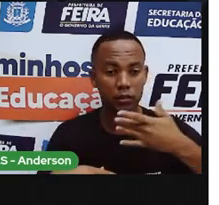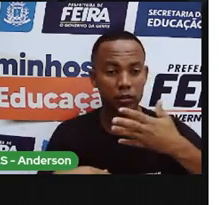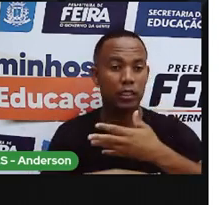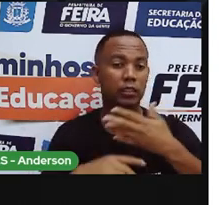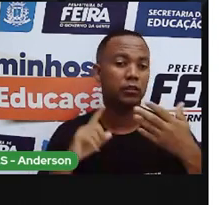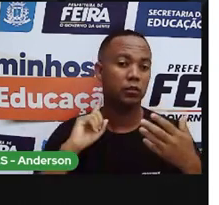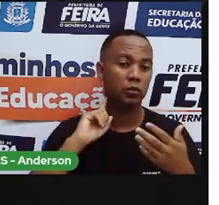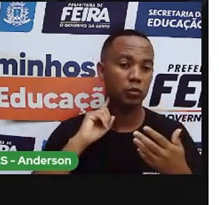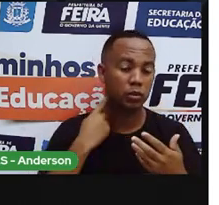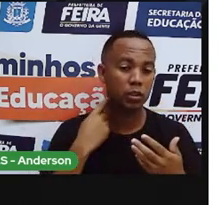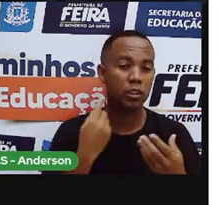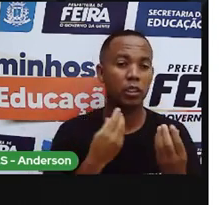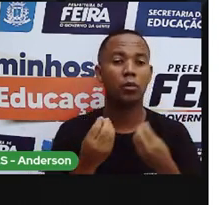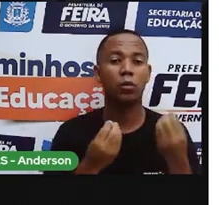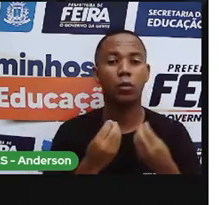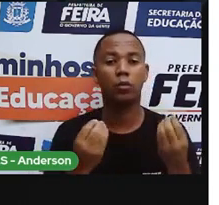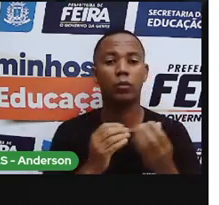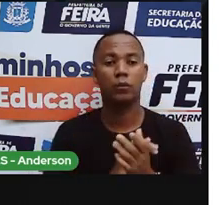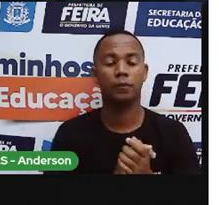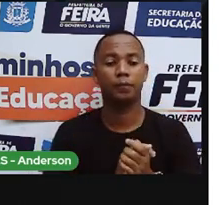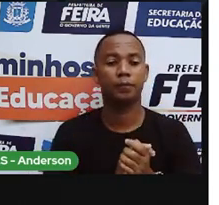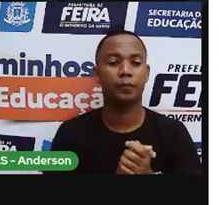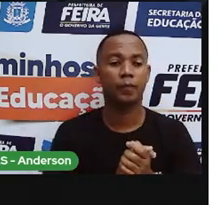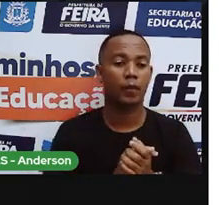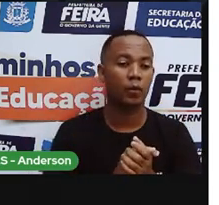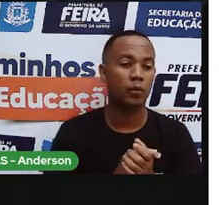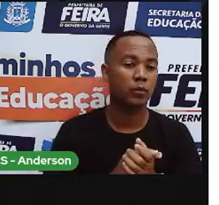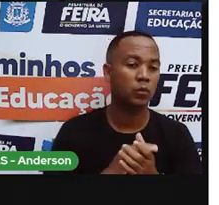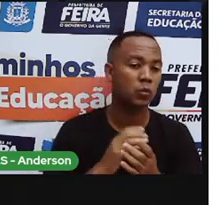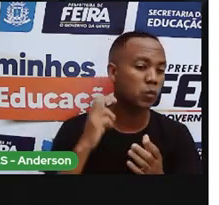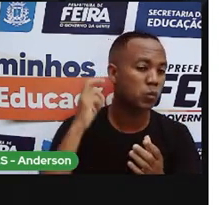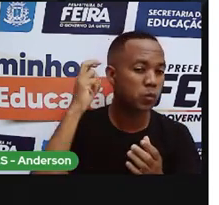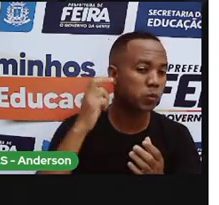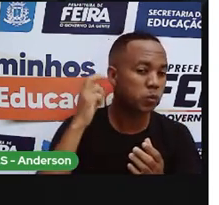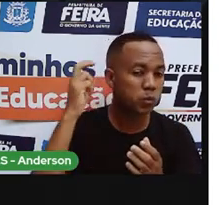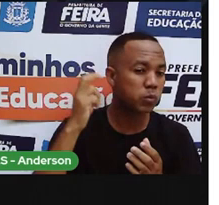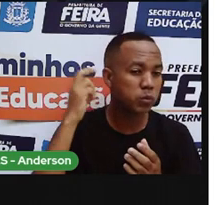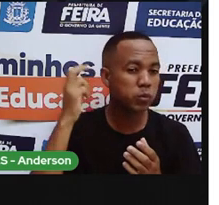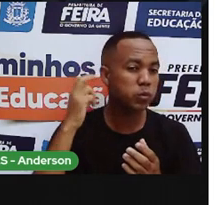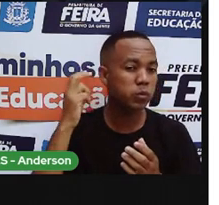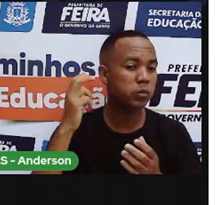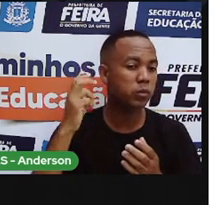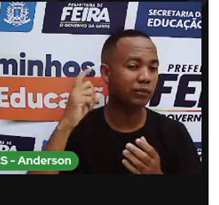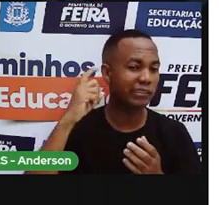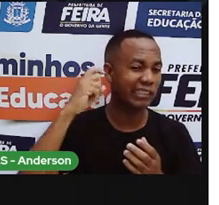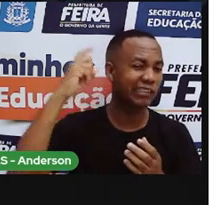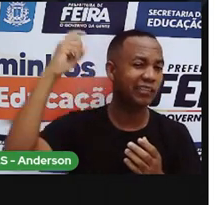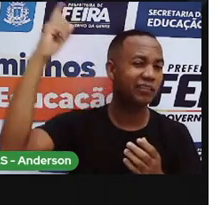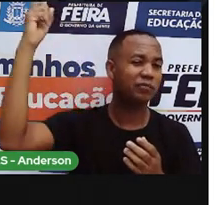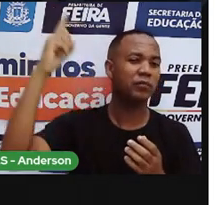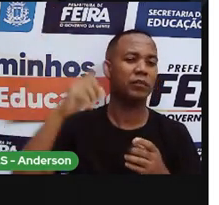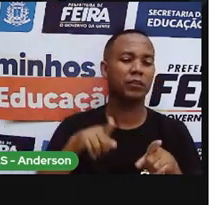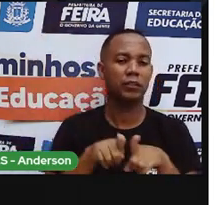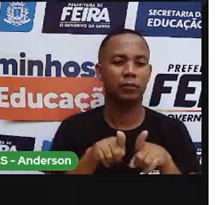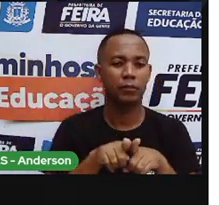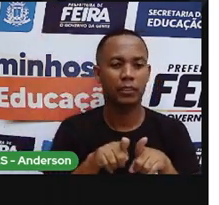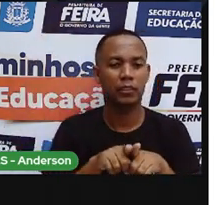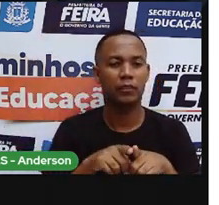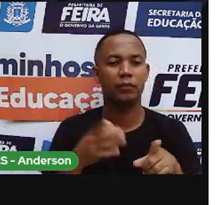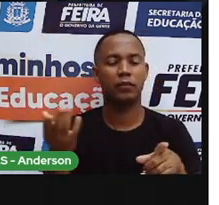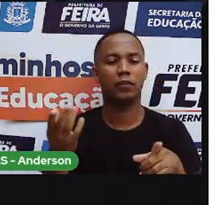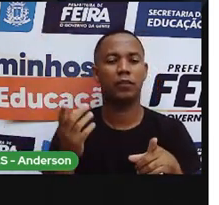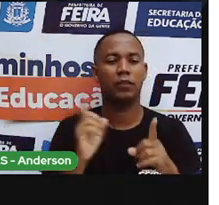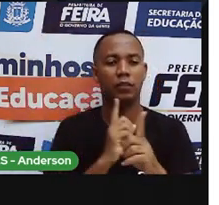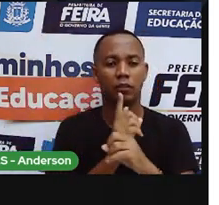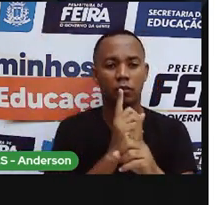poluição sonora. Quando a gente põe um som muito alto. Que incomoda o vizinho. Isso é poluição sonora. Quando a gente encontra aquele